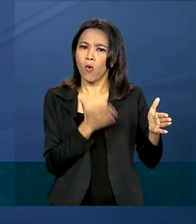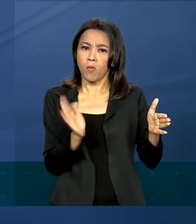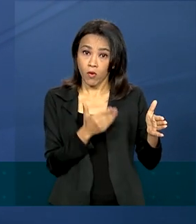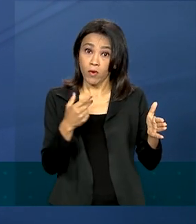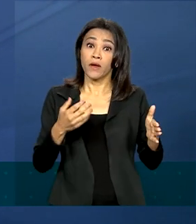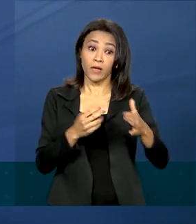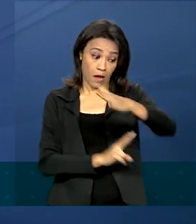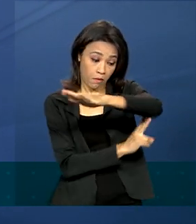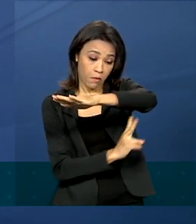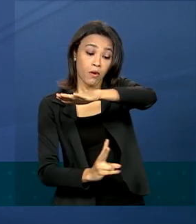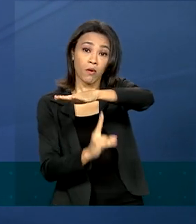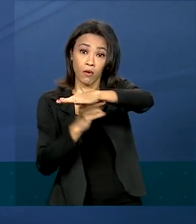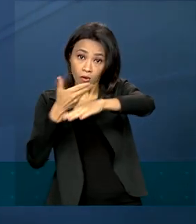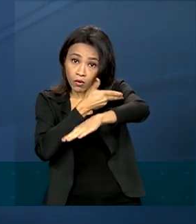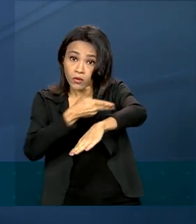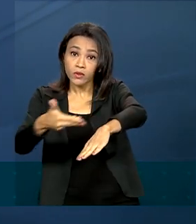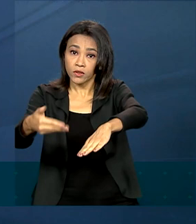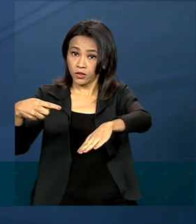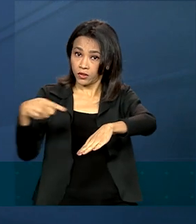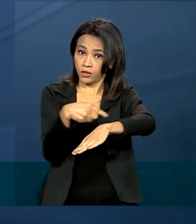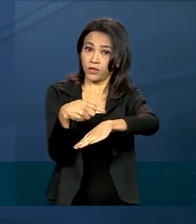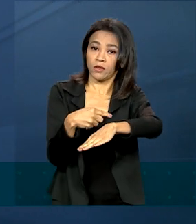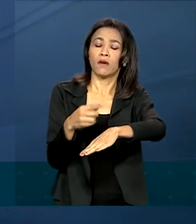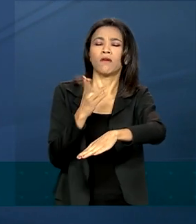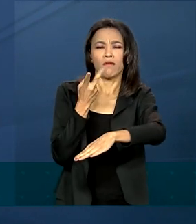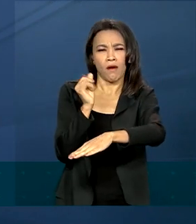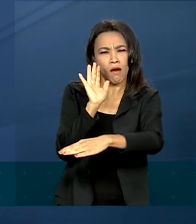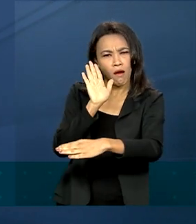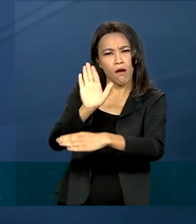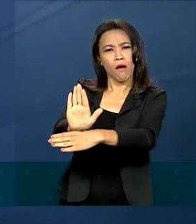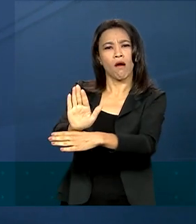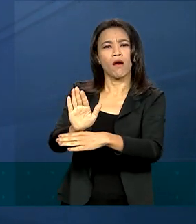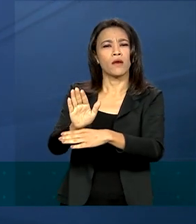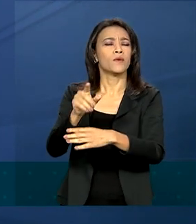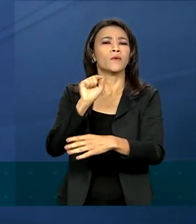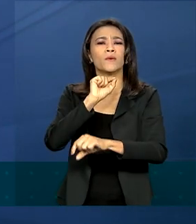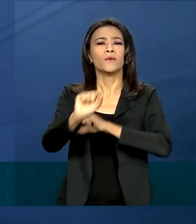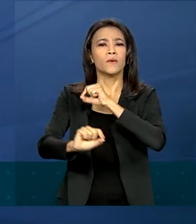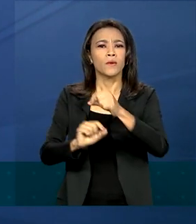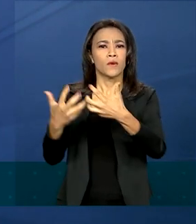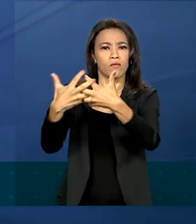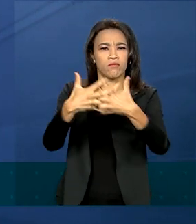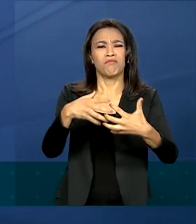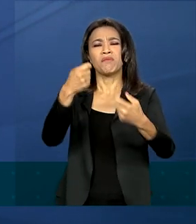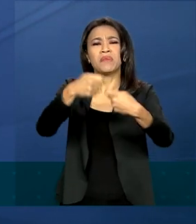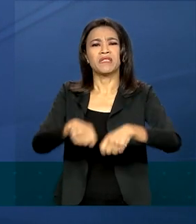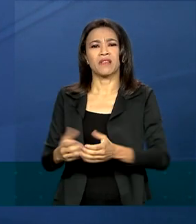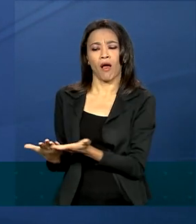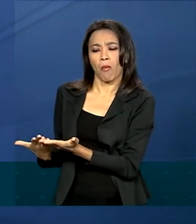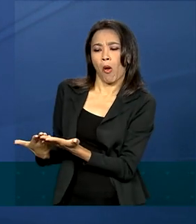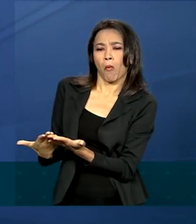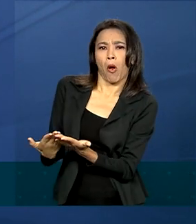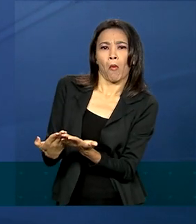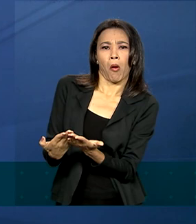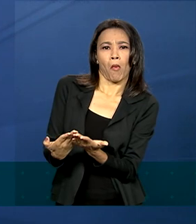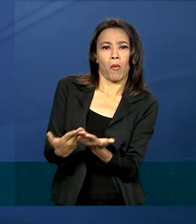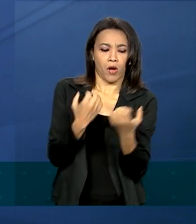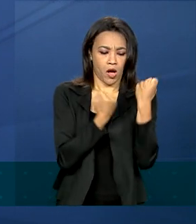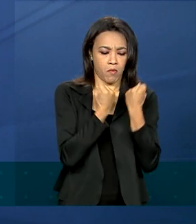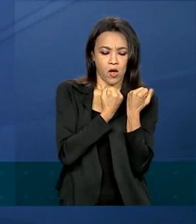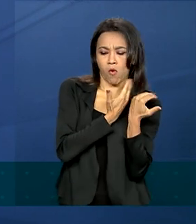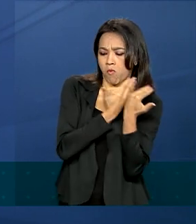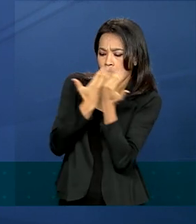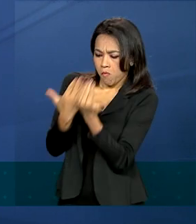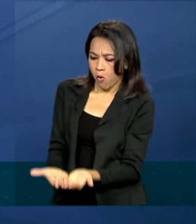assim como outras que nós concluímos nesse governo, vai livrar ali o caminhoneiro da balsa. A gente está projetando aqui agora o valor